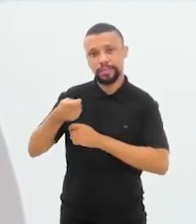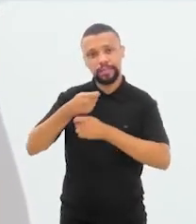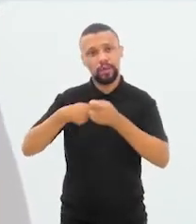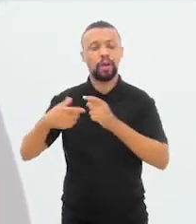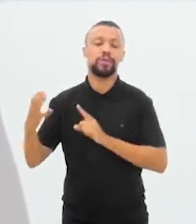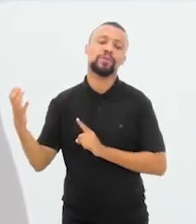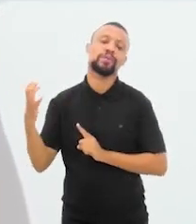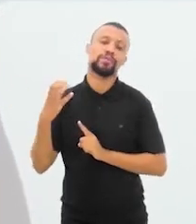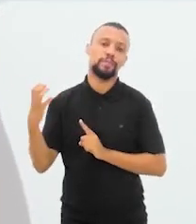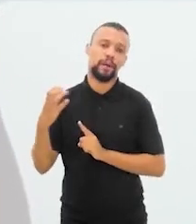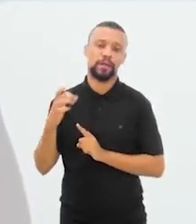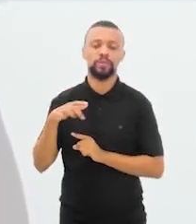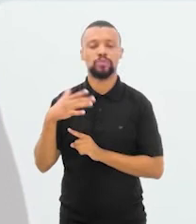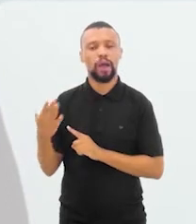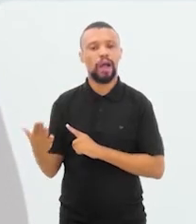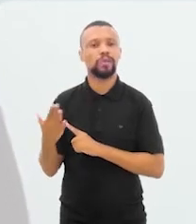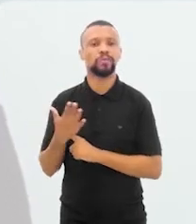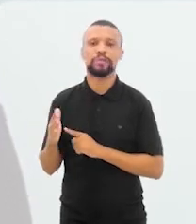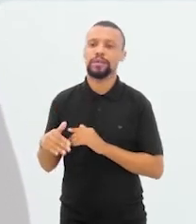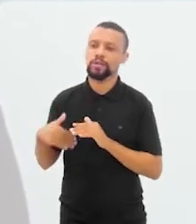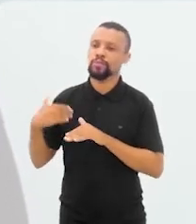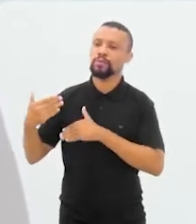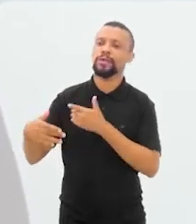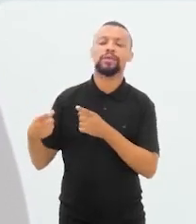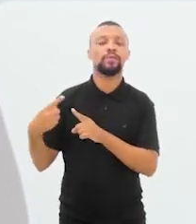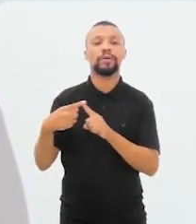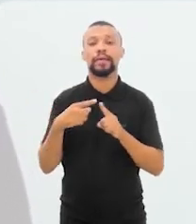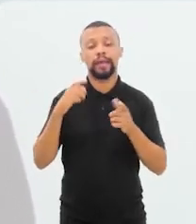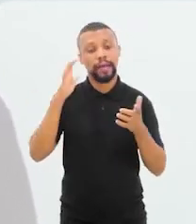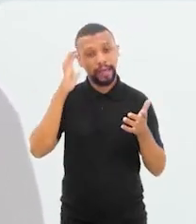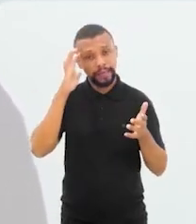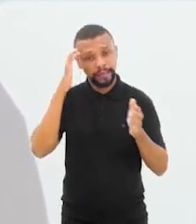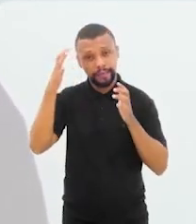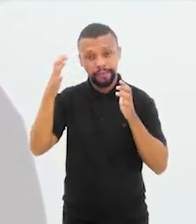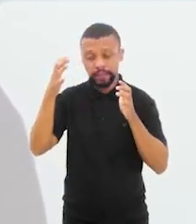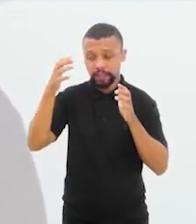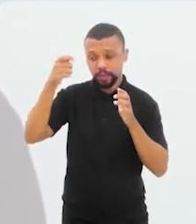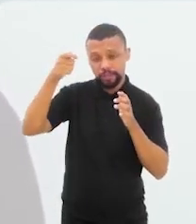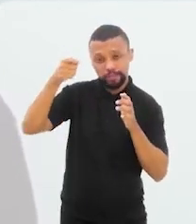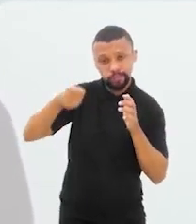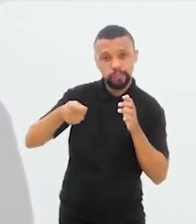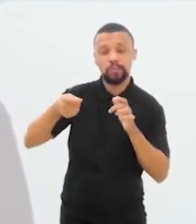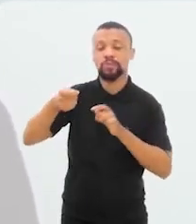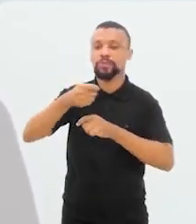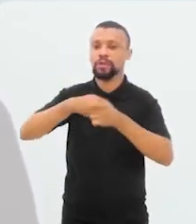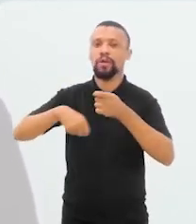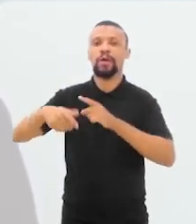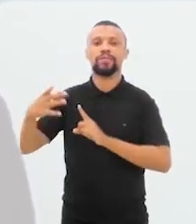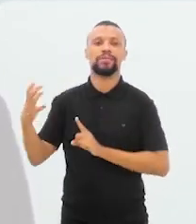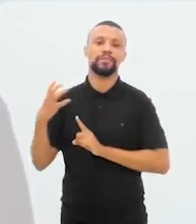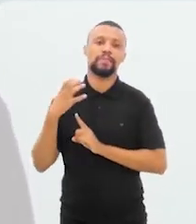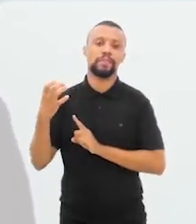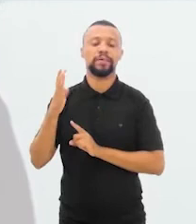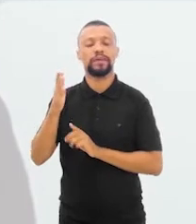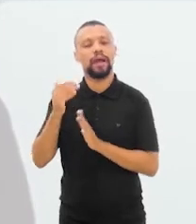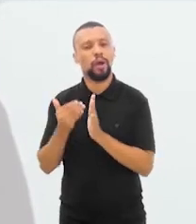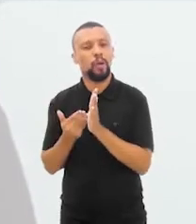investimentos e negócios de impacto. Isso ajuda no processo, porque a definição sobre negócios de impacto já